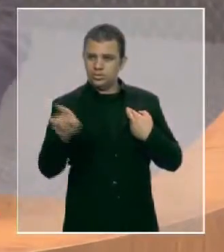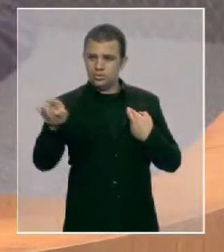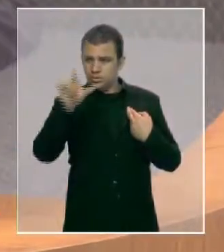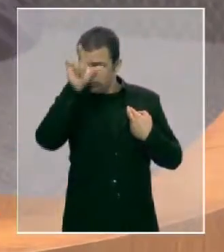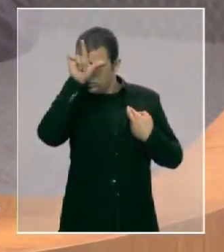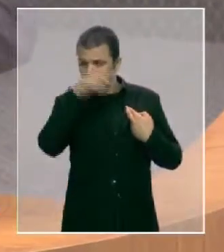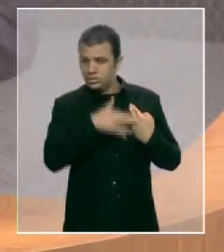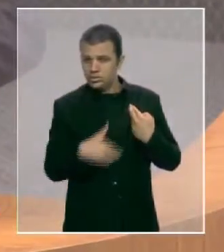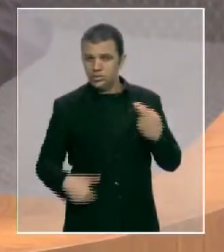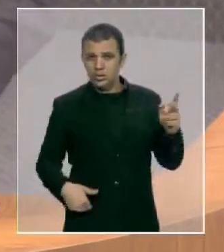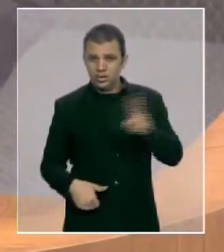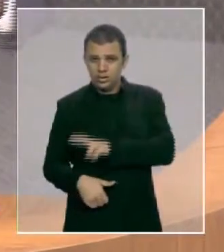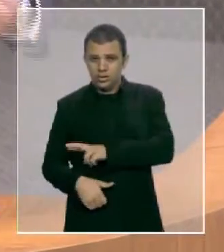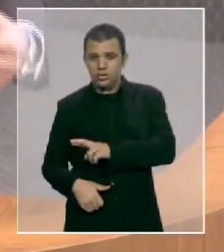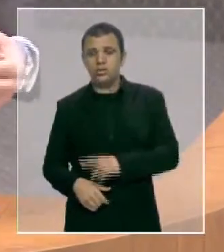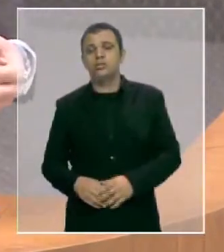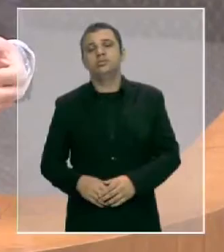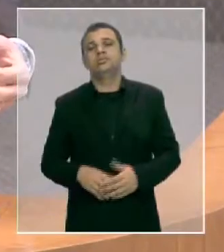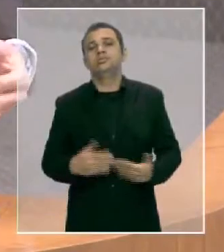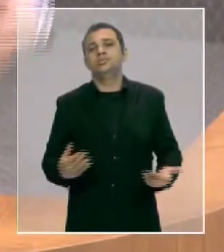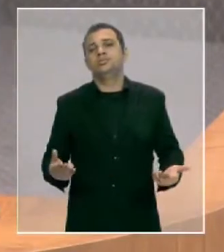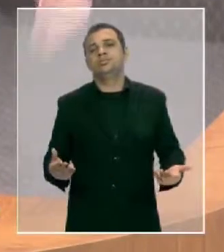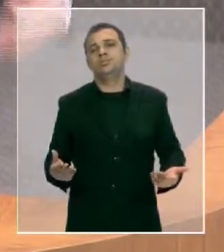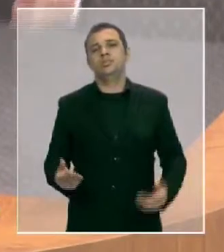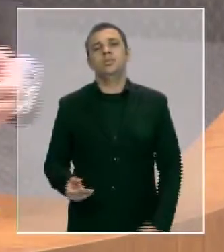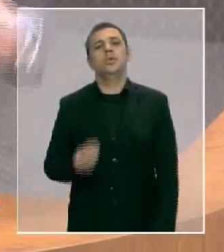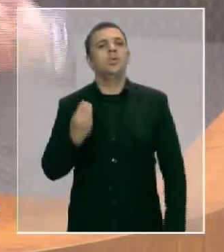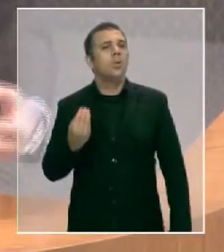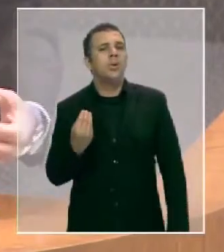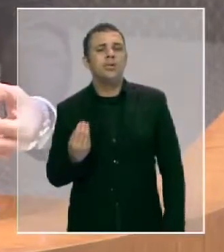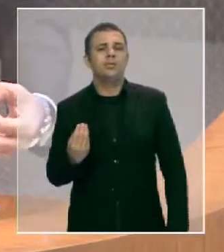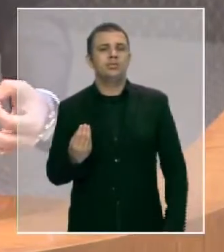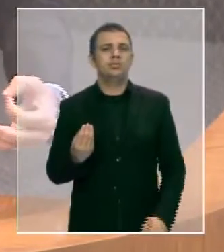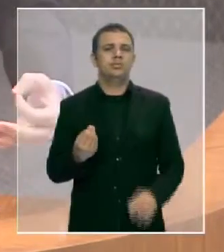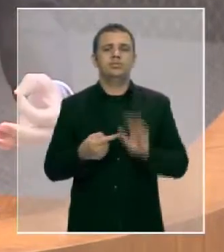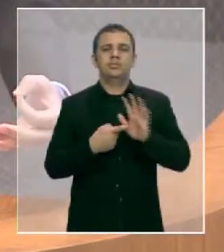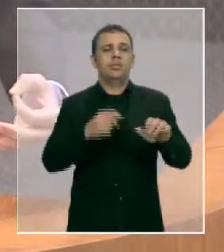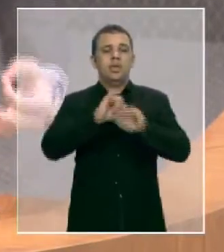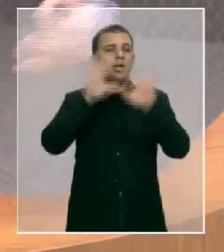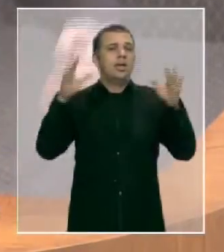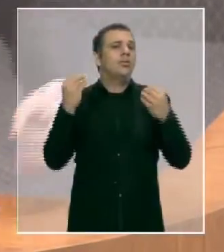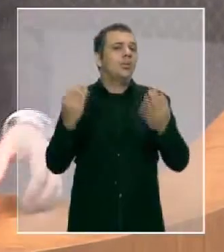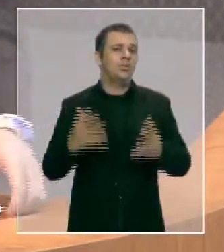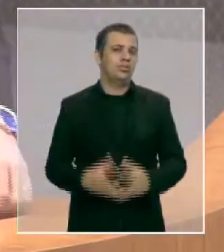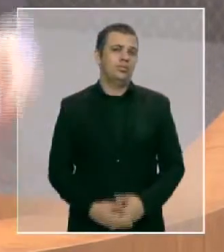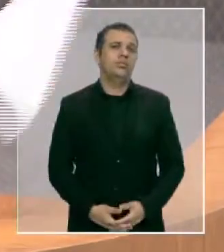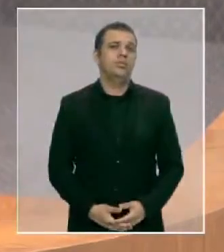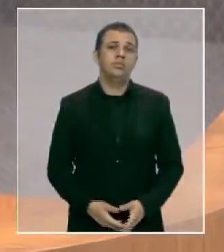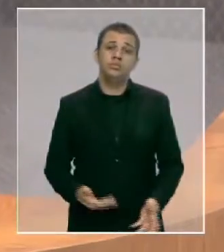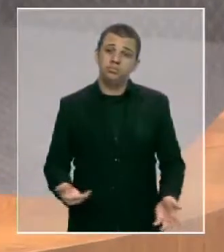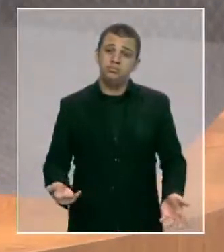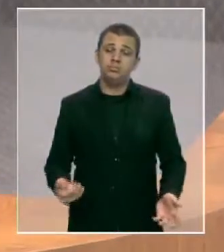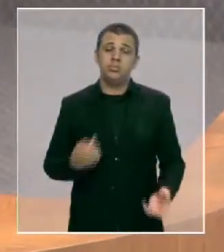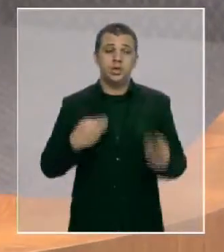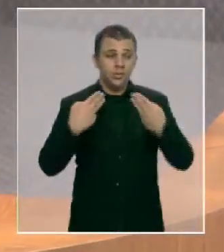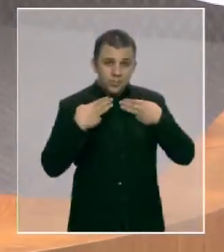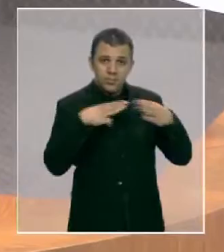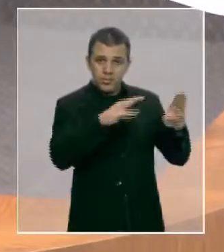é essa? que tipo de transparência é essa? Ou seja, eu mando um ofício